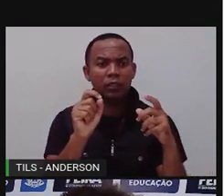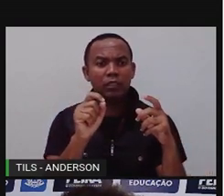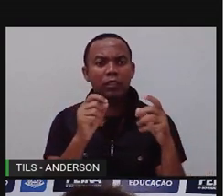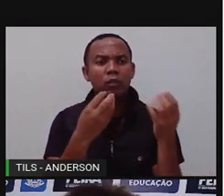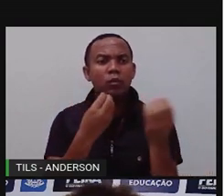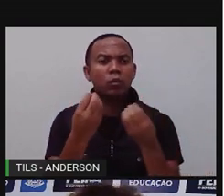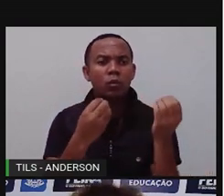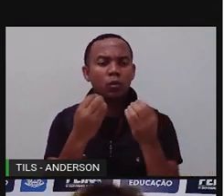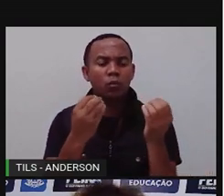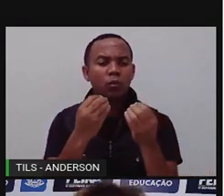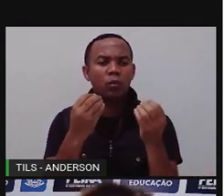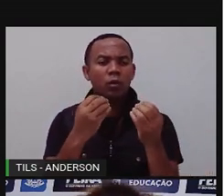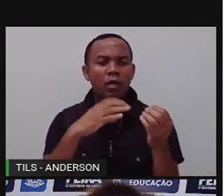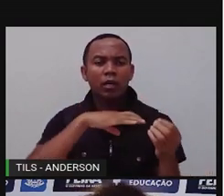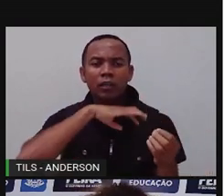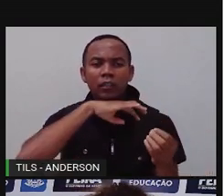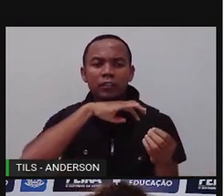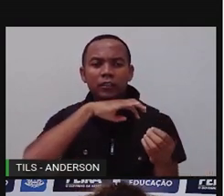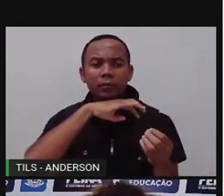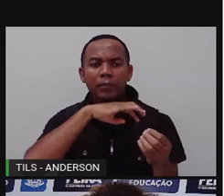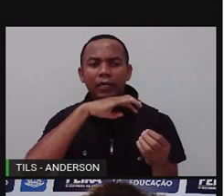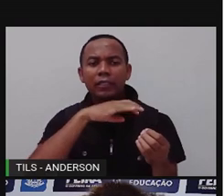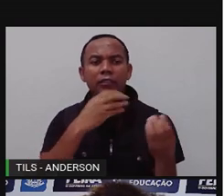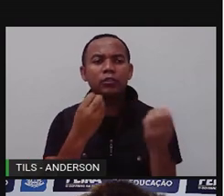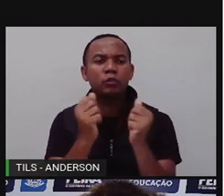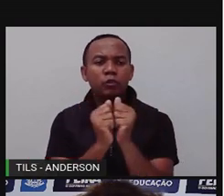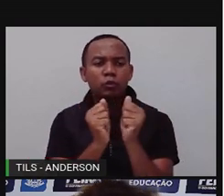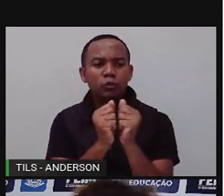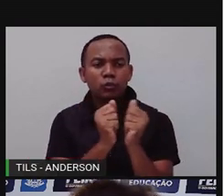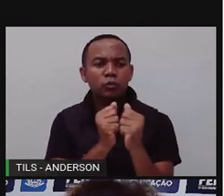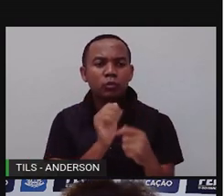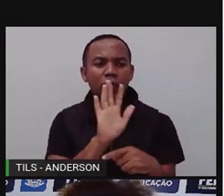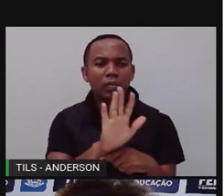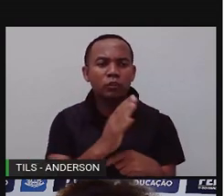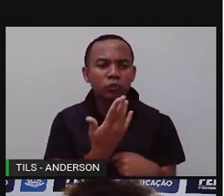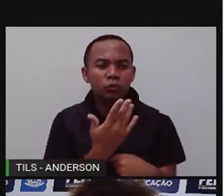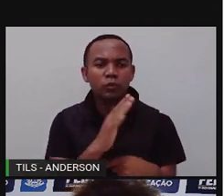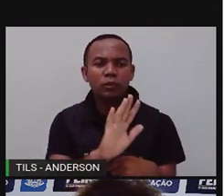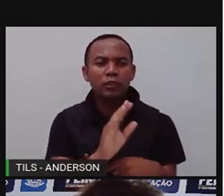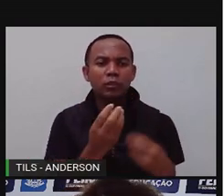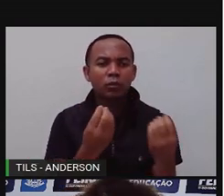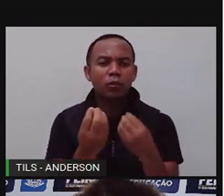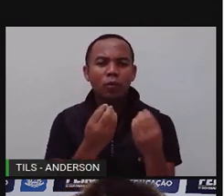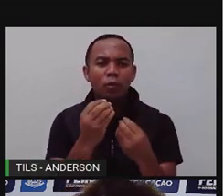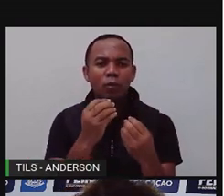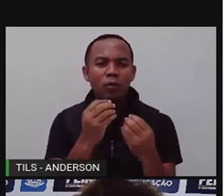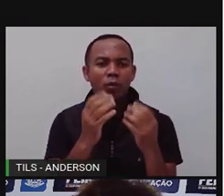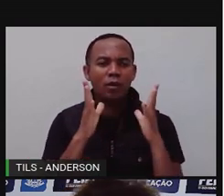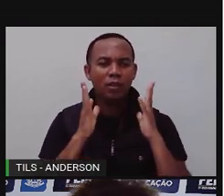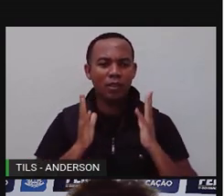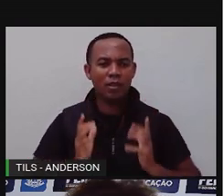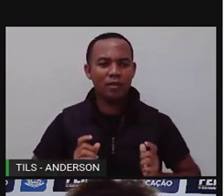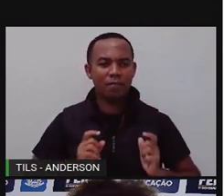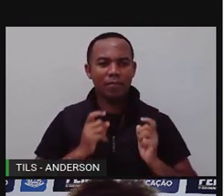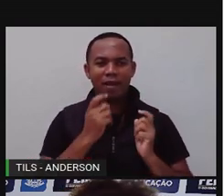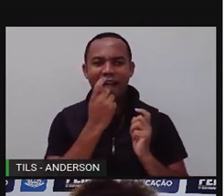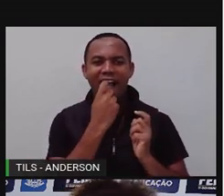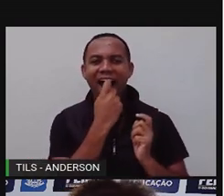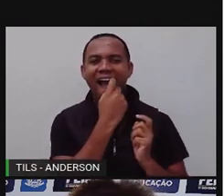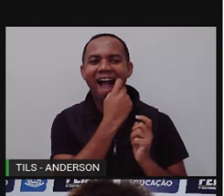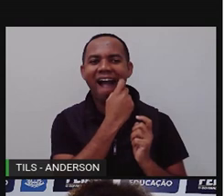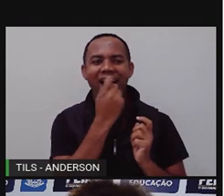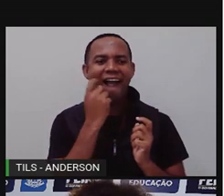animais. O passarinho, na verdade, ele tá limpando os dentes. Olha só, trabalhando de dentista nas horas vagas, né? O trabalho oficial dele é ser